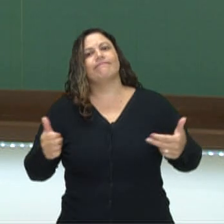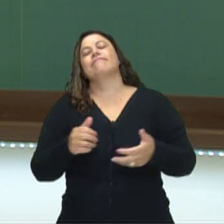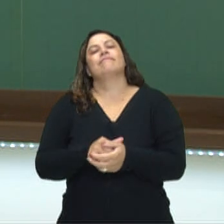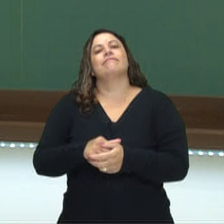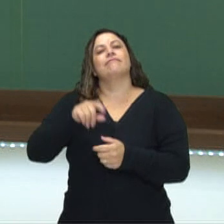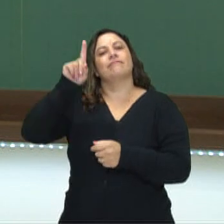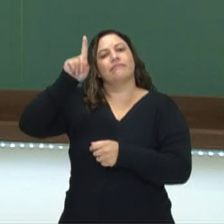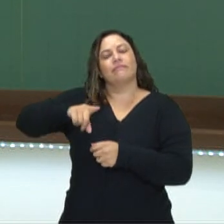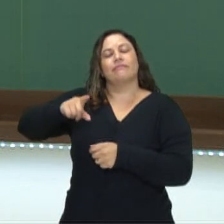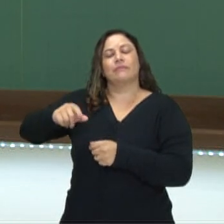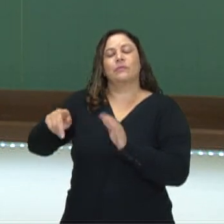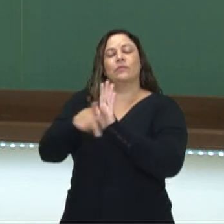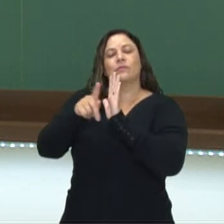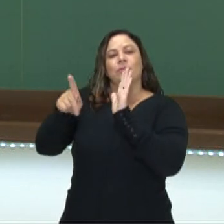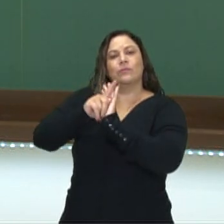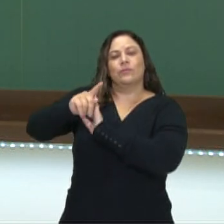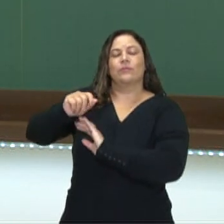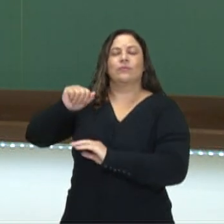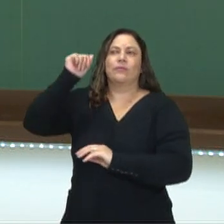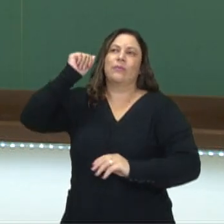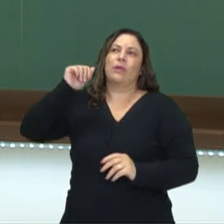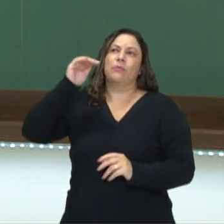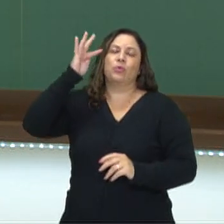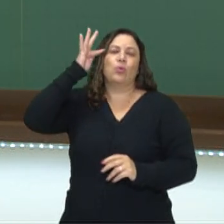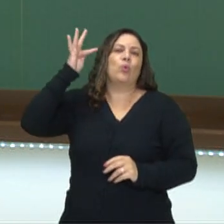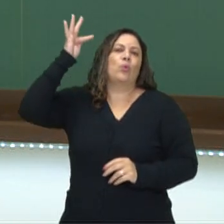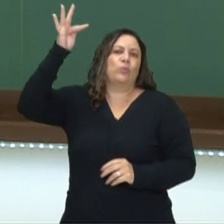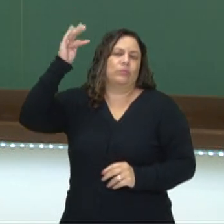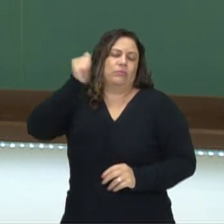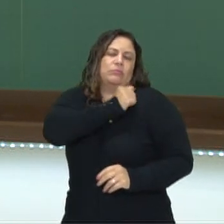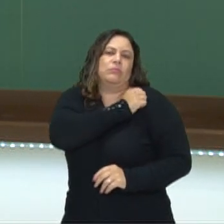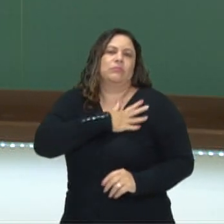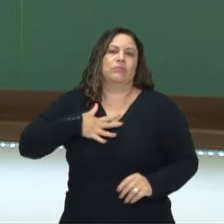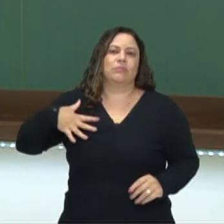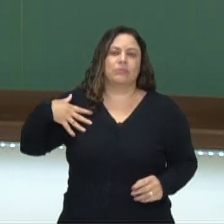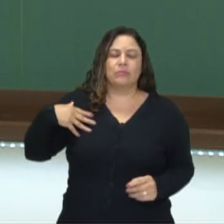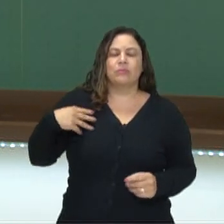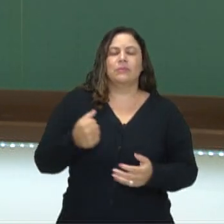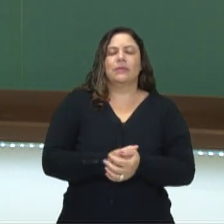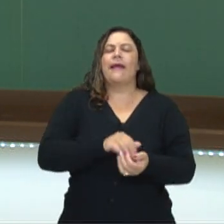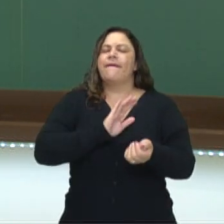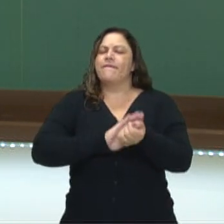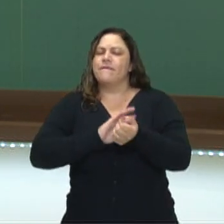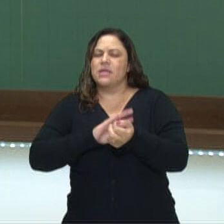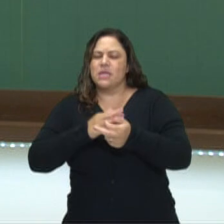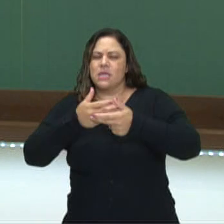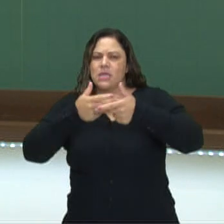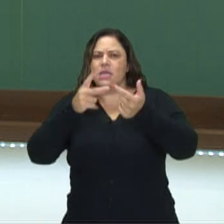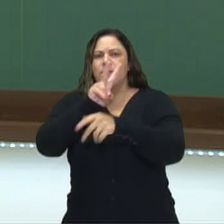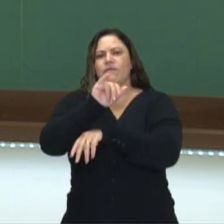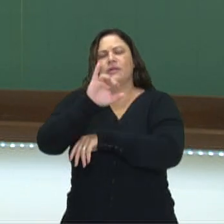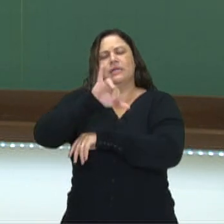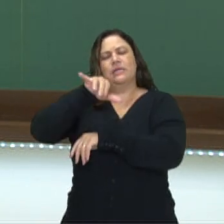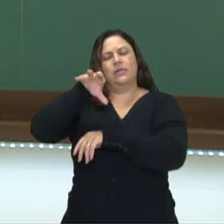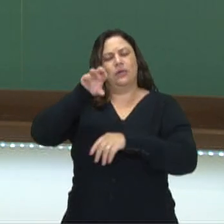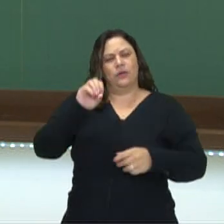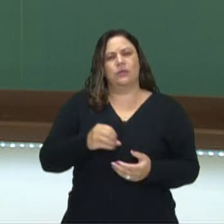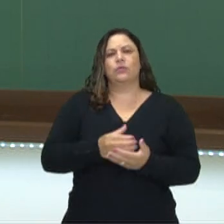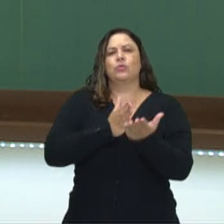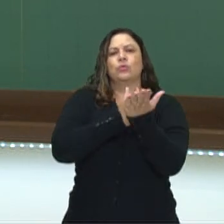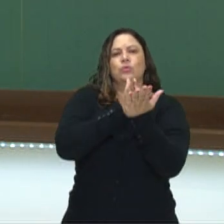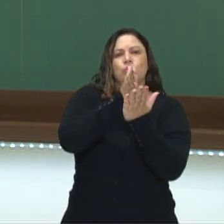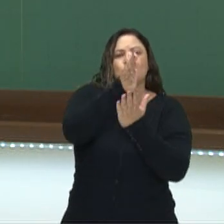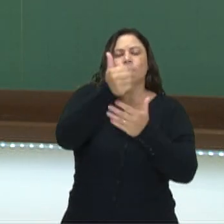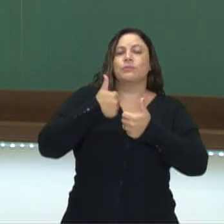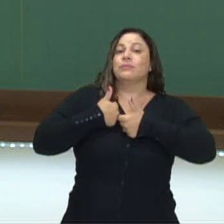uma fala do Aristóteles sobre essa relação entre vícios e virtudes e a necessidade de se seguir, de se guiar